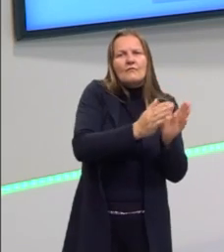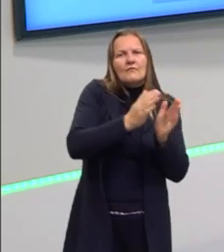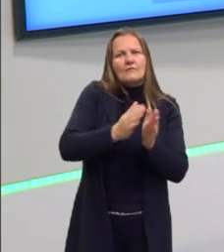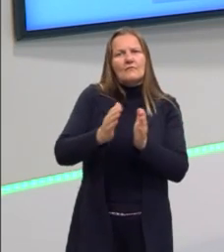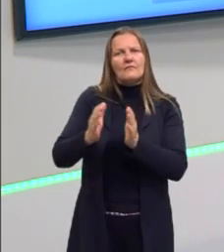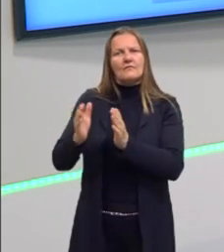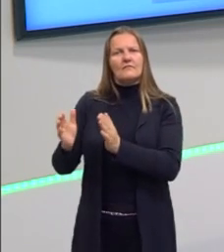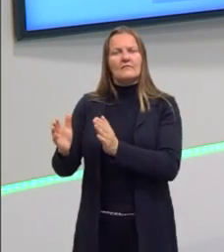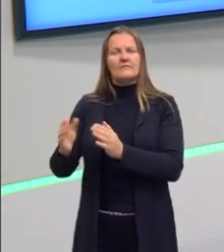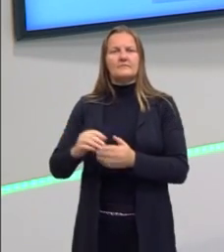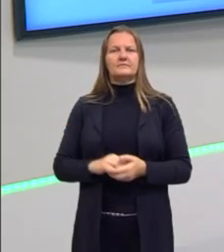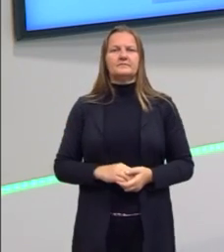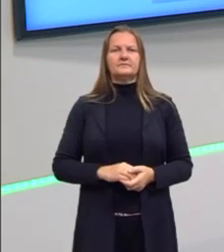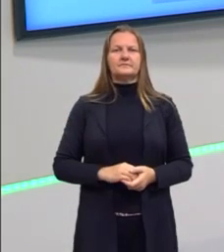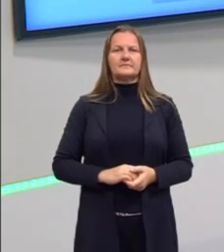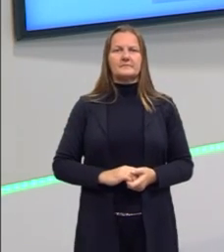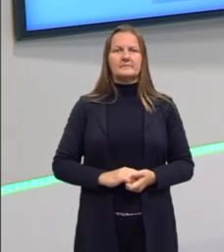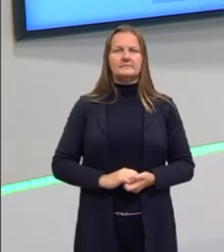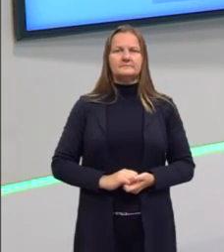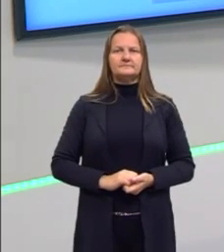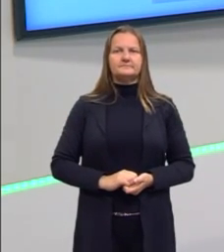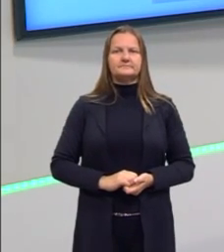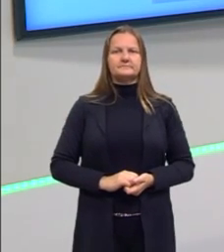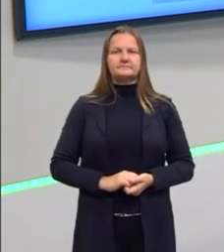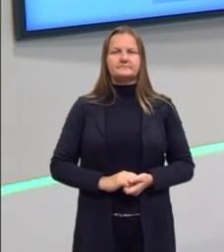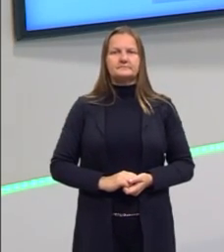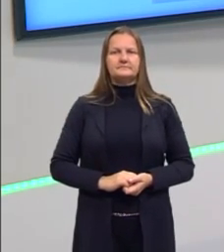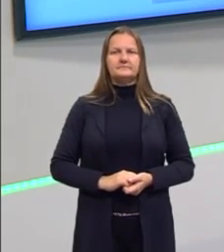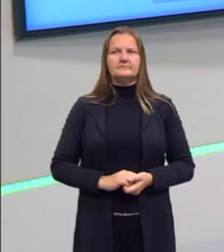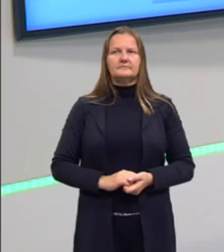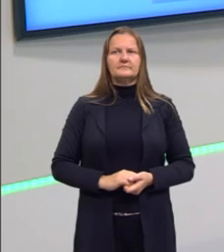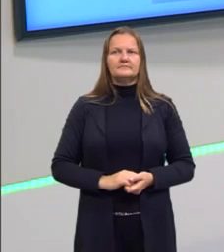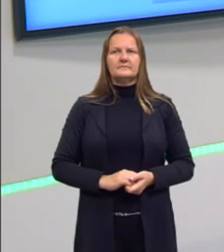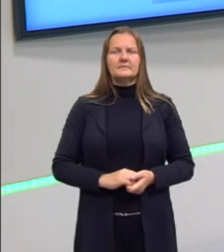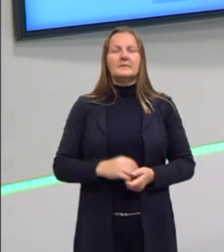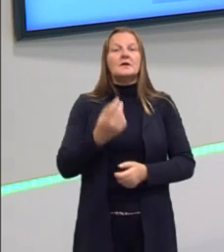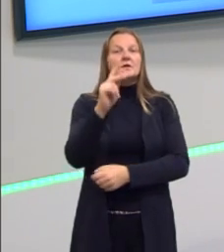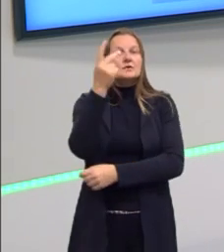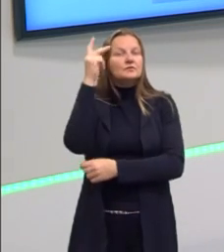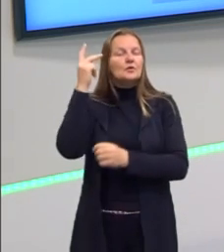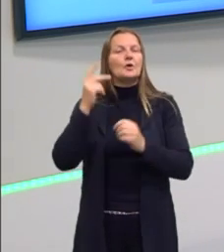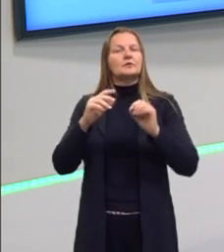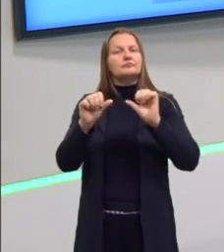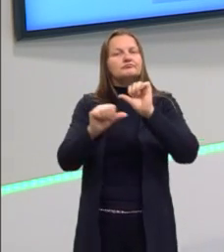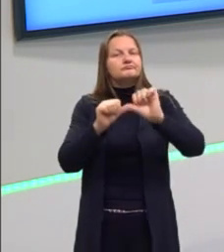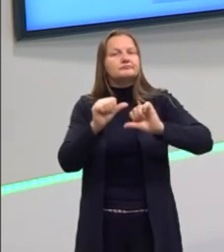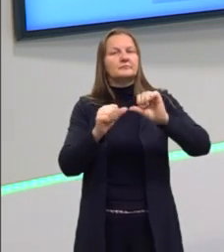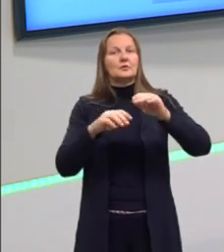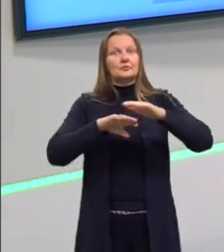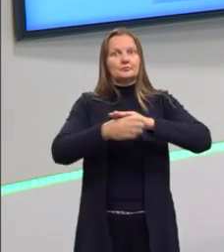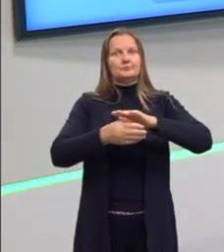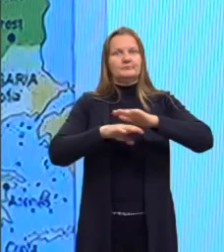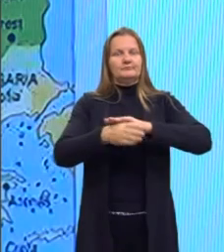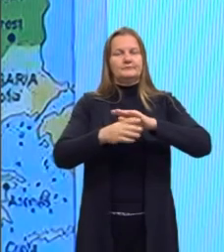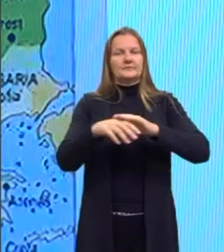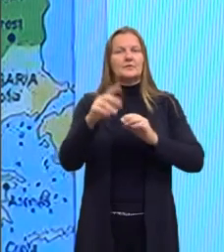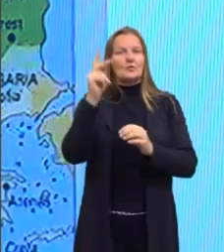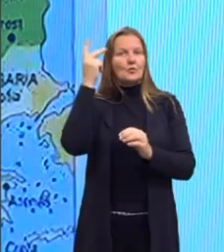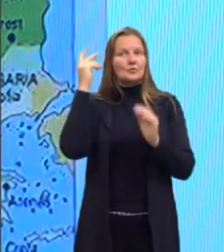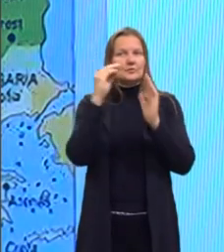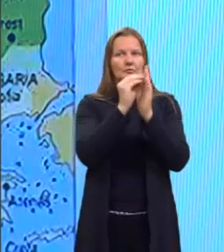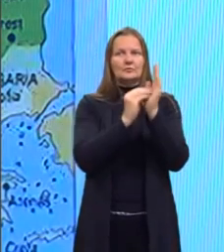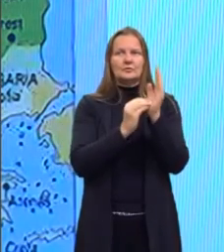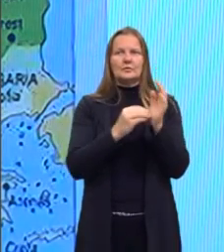não vou entrar dentro dessa questão aí, porque isso aí é história, gurizada? Então, fica relacionado com isso, tá?